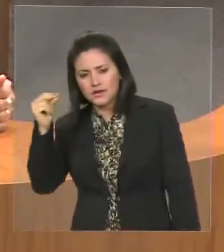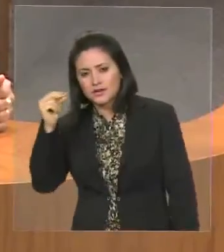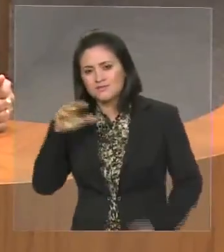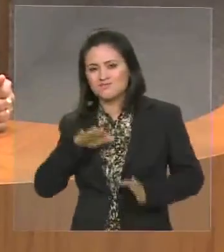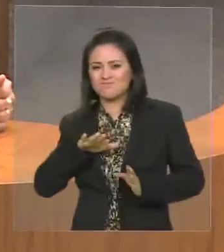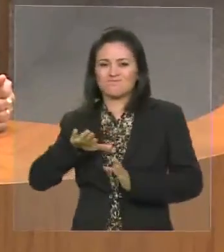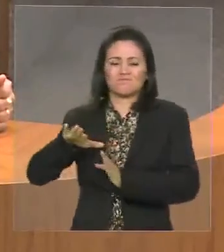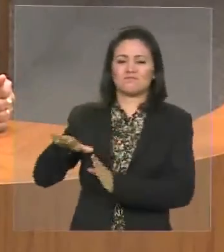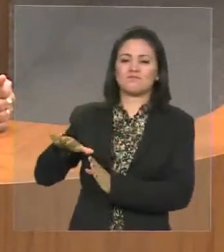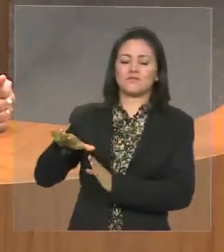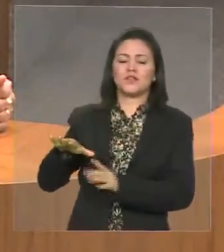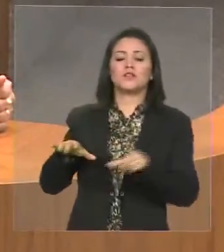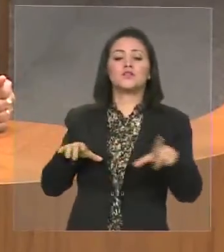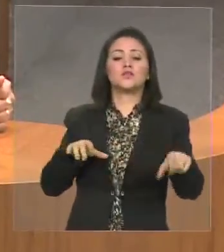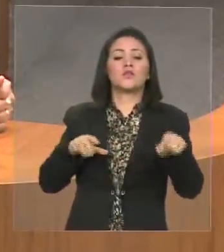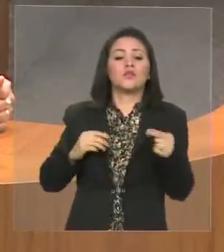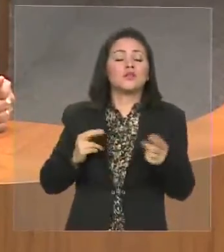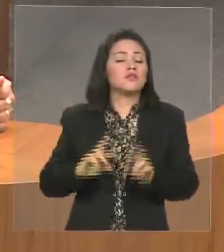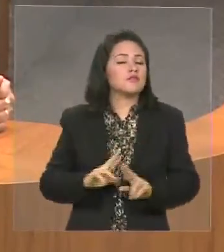municípios.